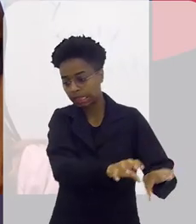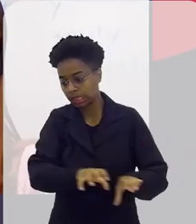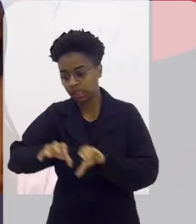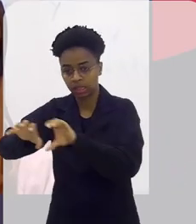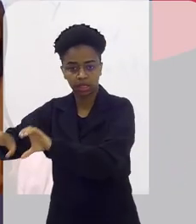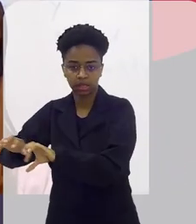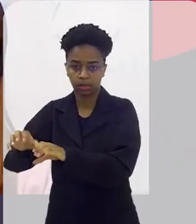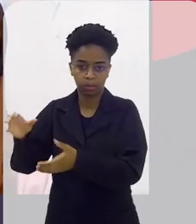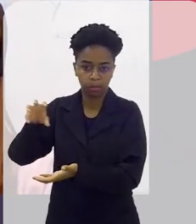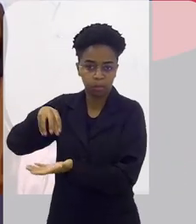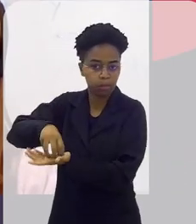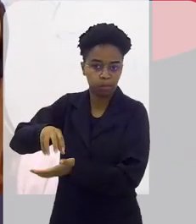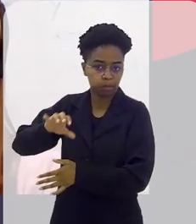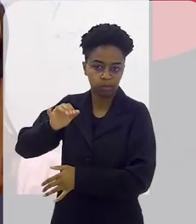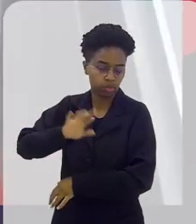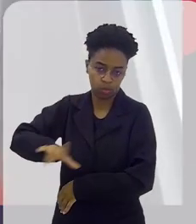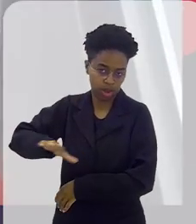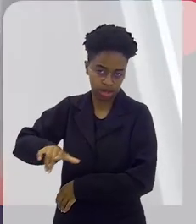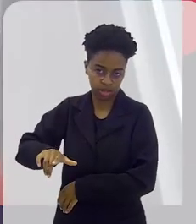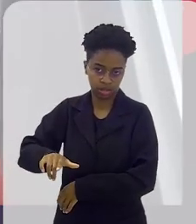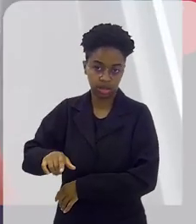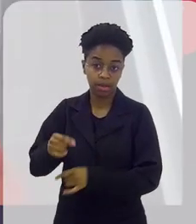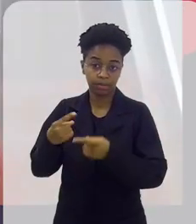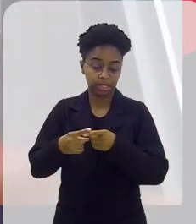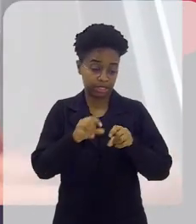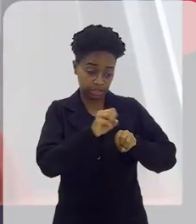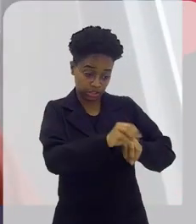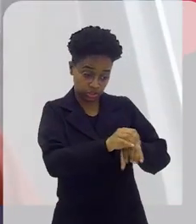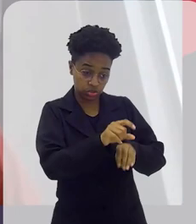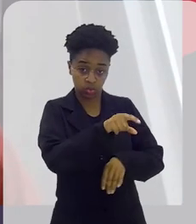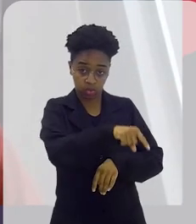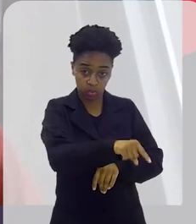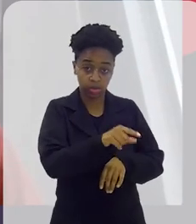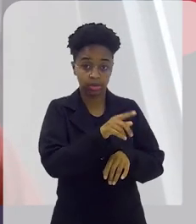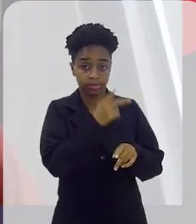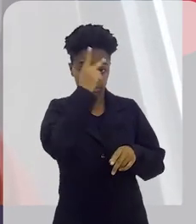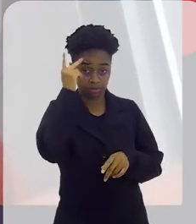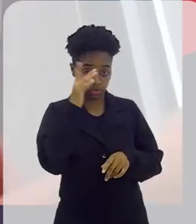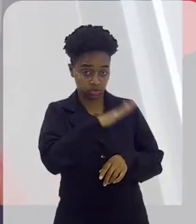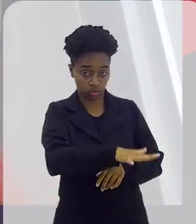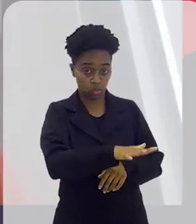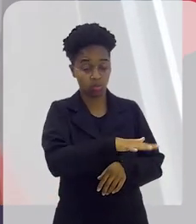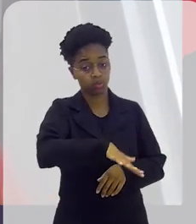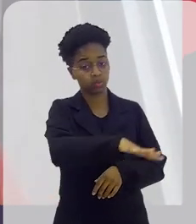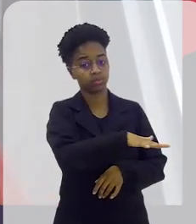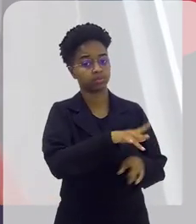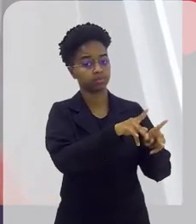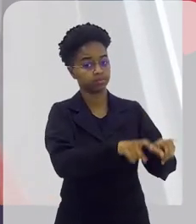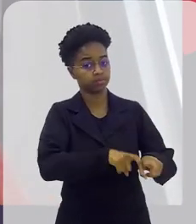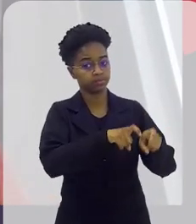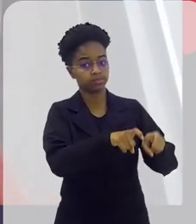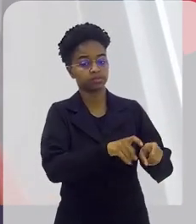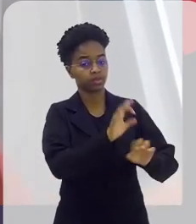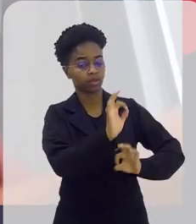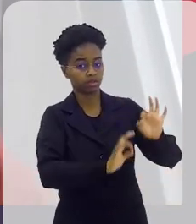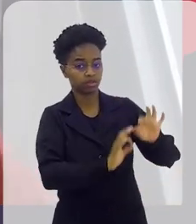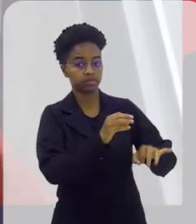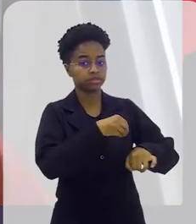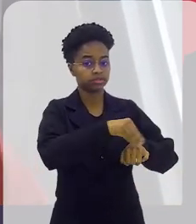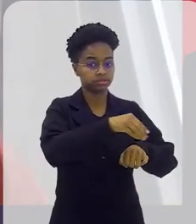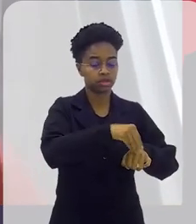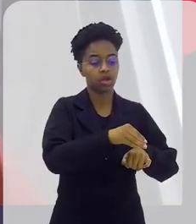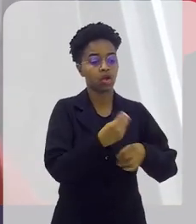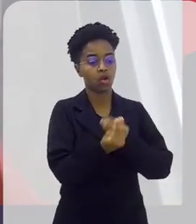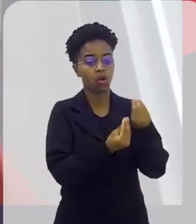e levou para um polo dele. Ele capacitou o produtor a alterar aquele equipamento para